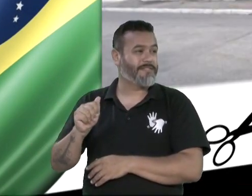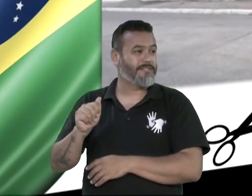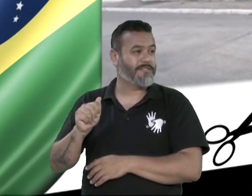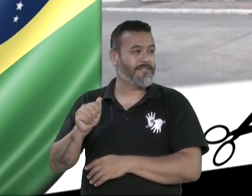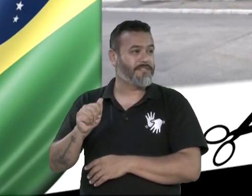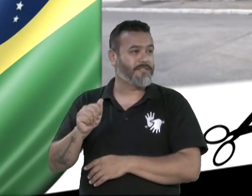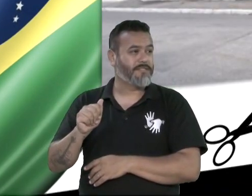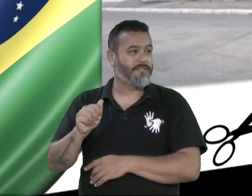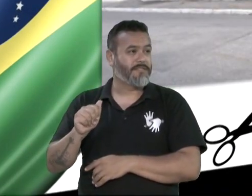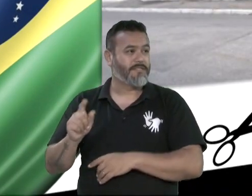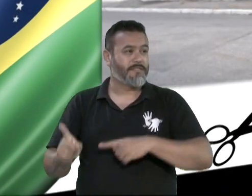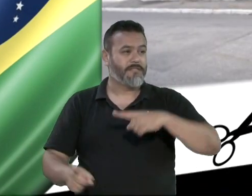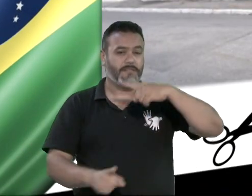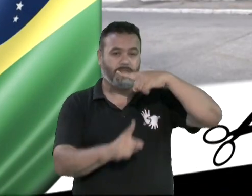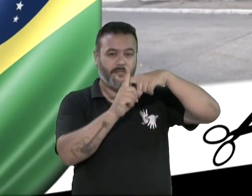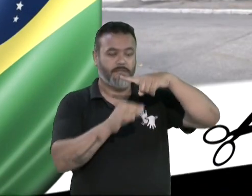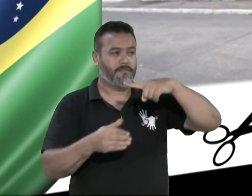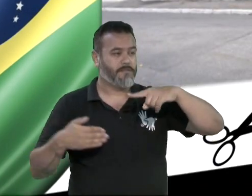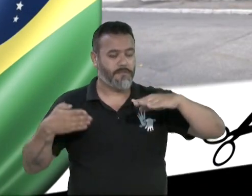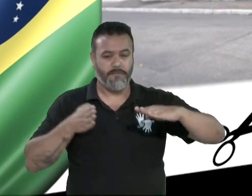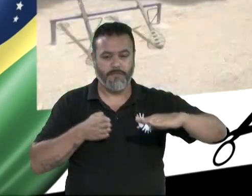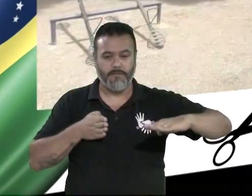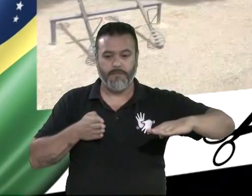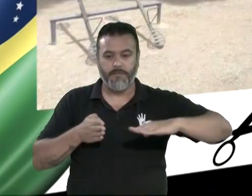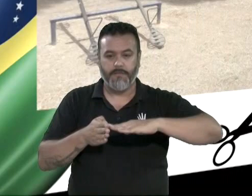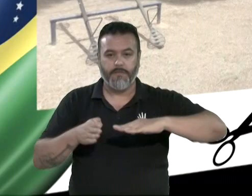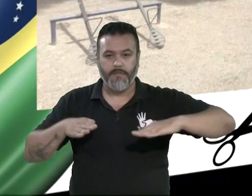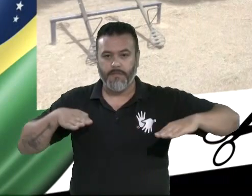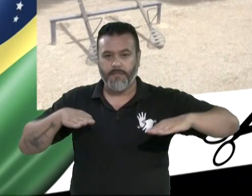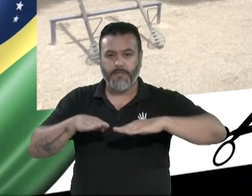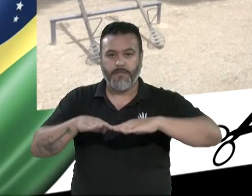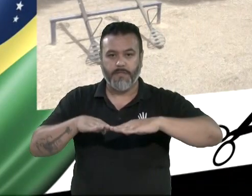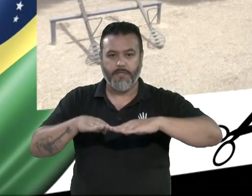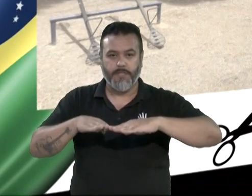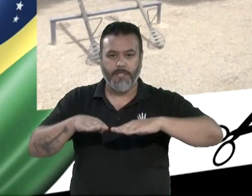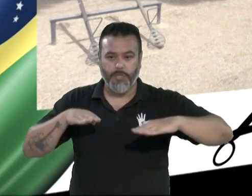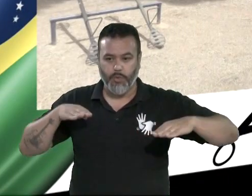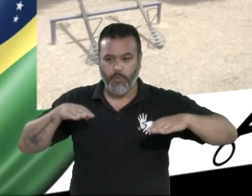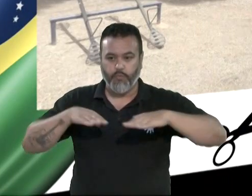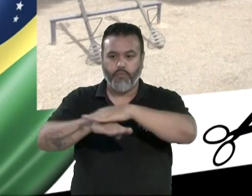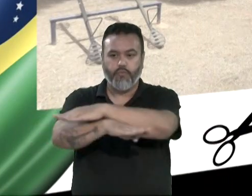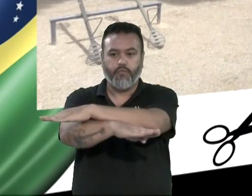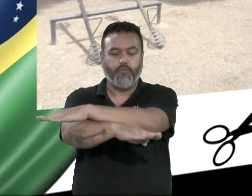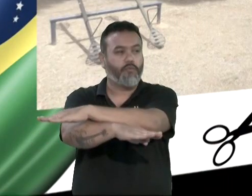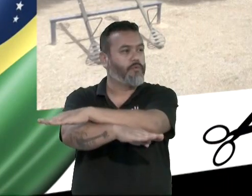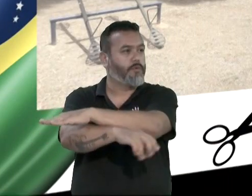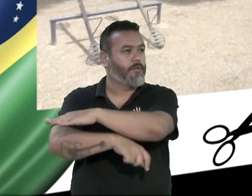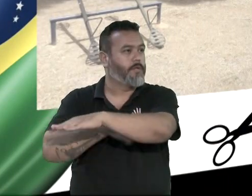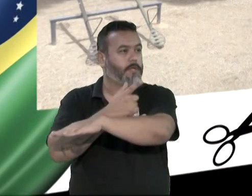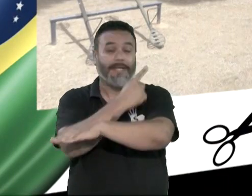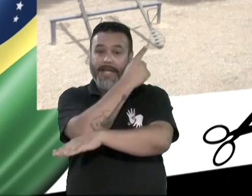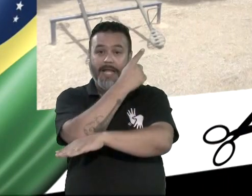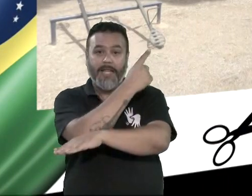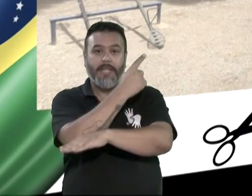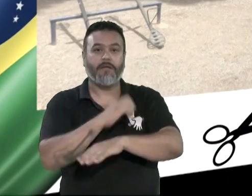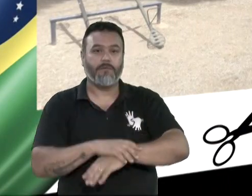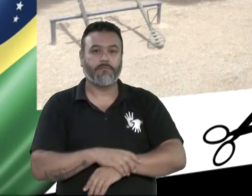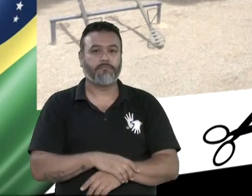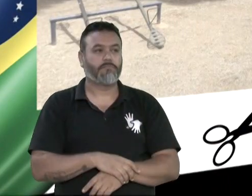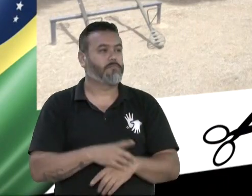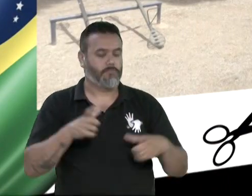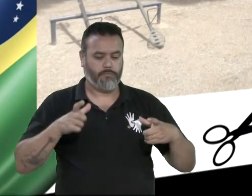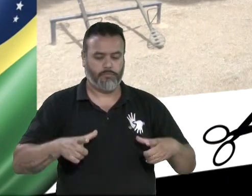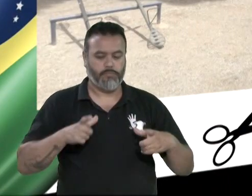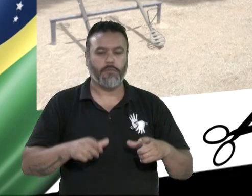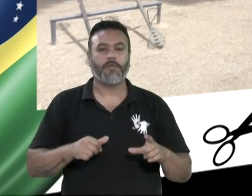Exaltina Ribeiro com Edmundo Moriúde, né? Ali no comecinho, o playground lá que estava, olha lá, como é que está limpinho.